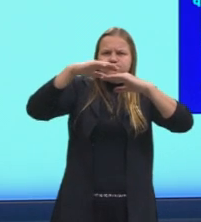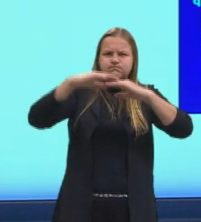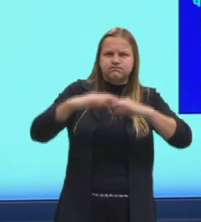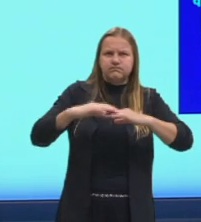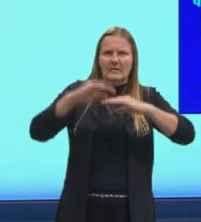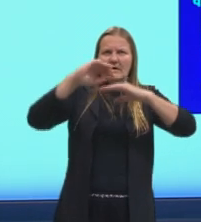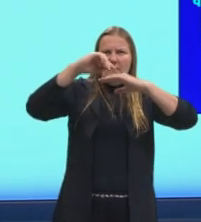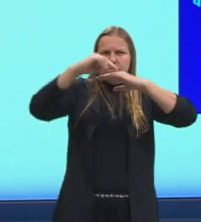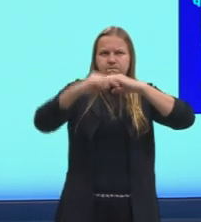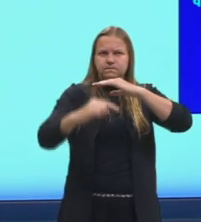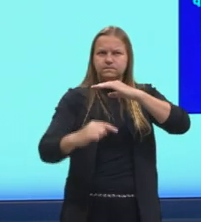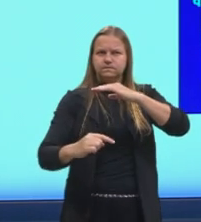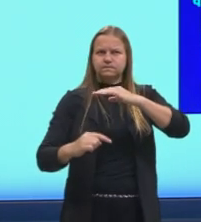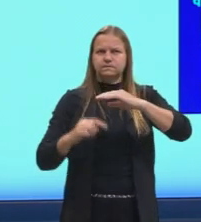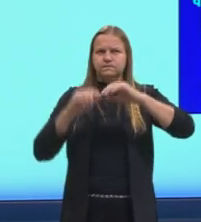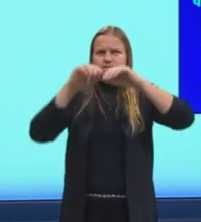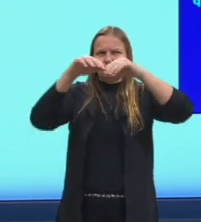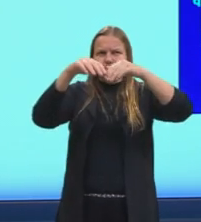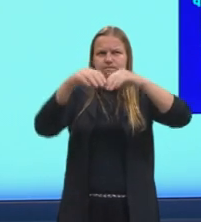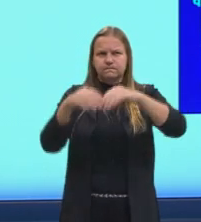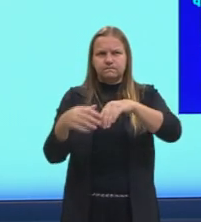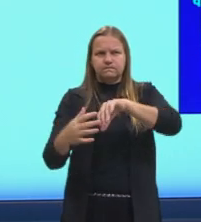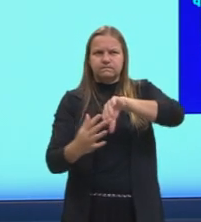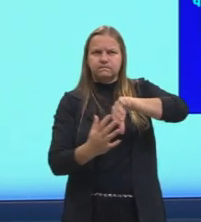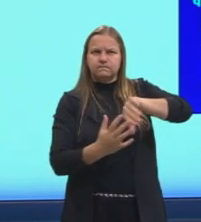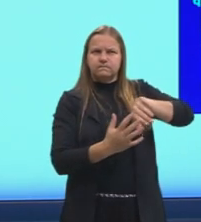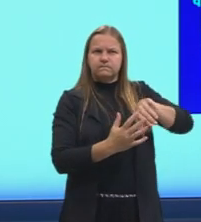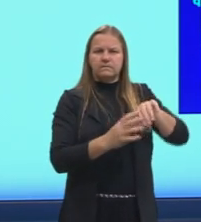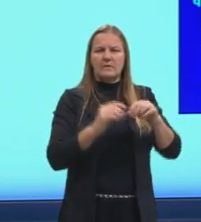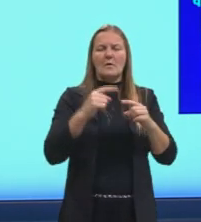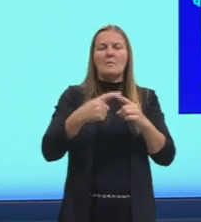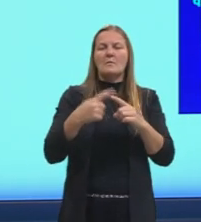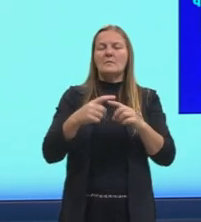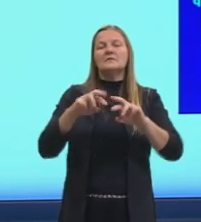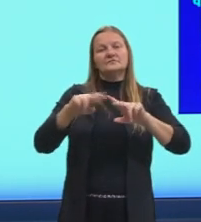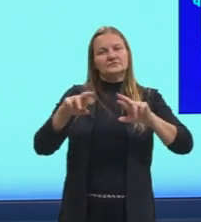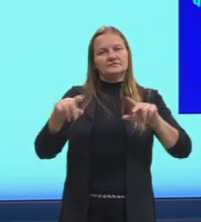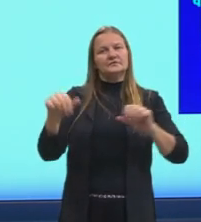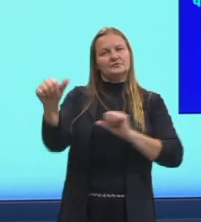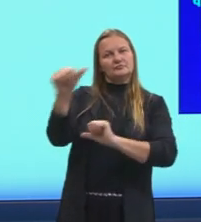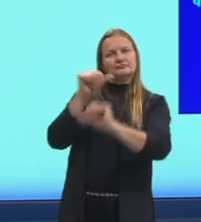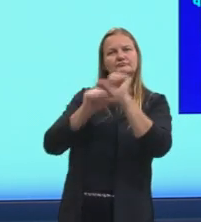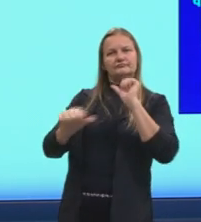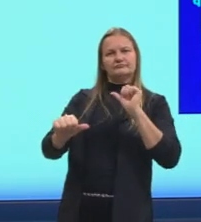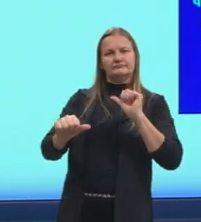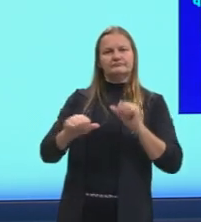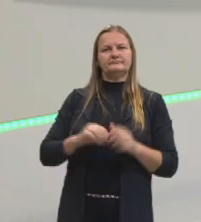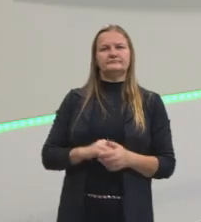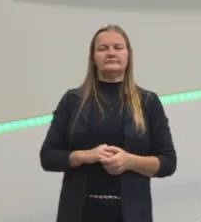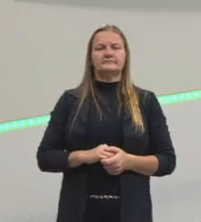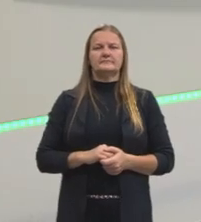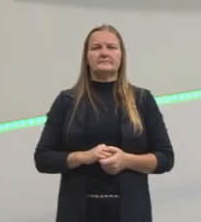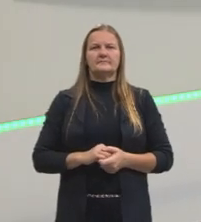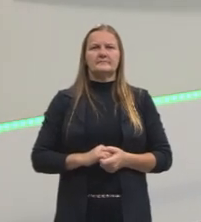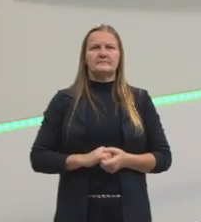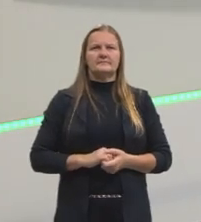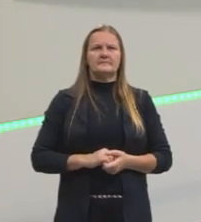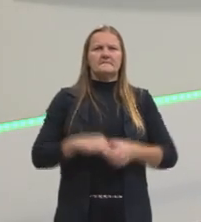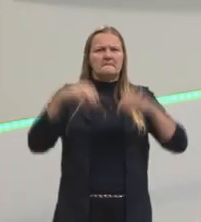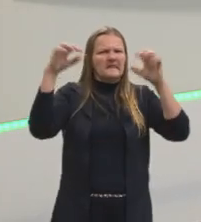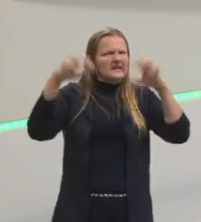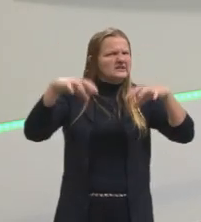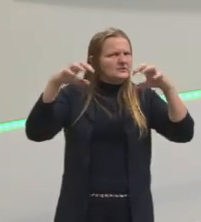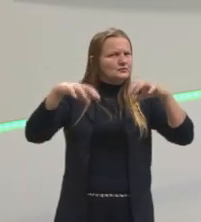superficial, né, pro oeste, então tu vai ter uma condição aqui do oeste muito mais severa as